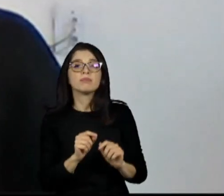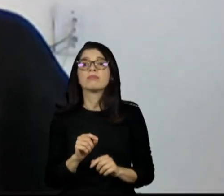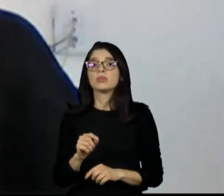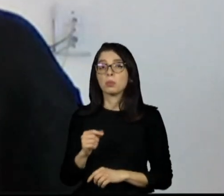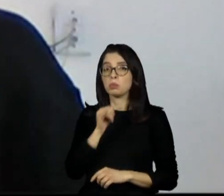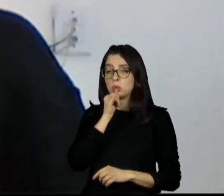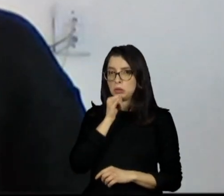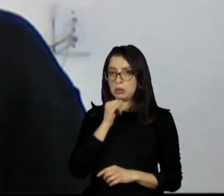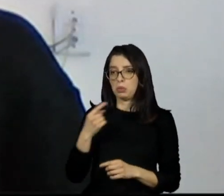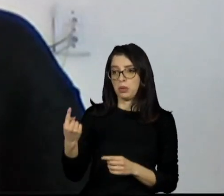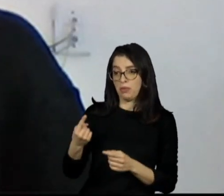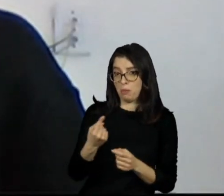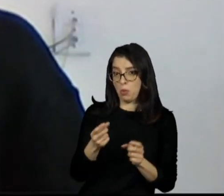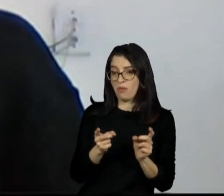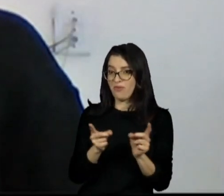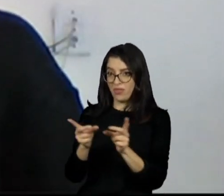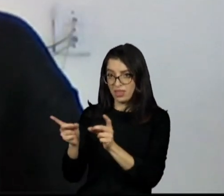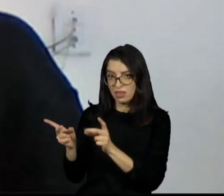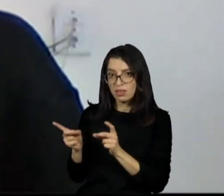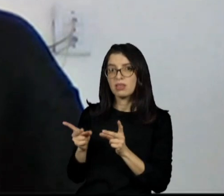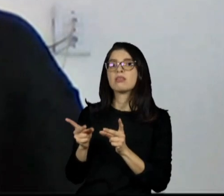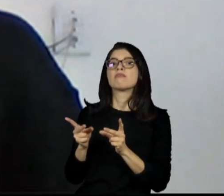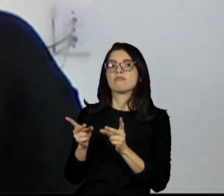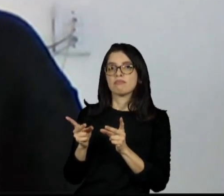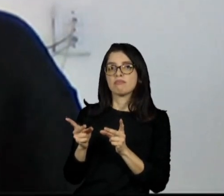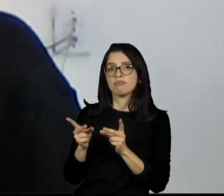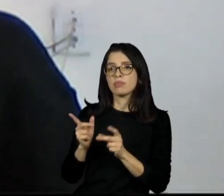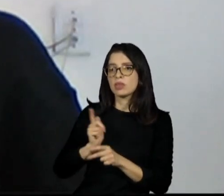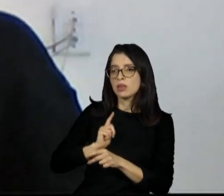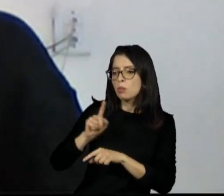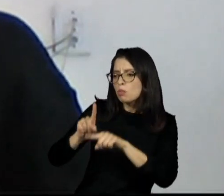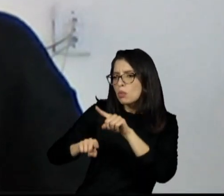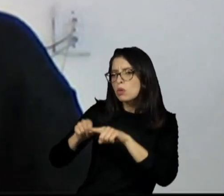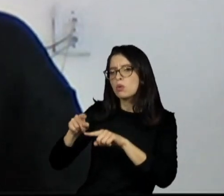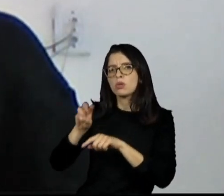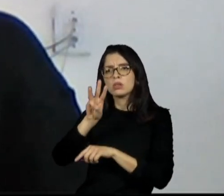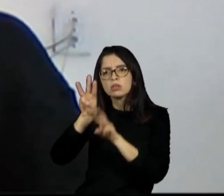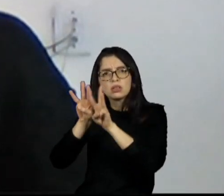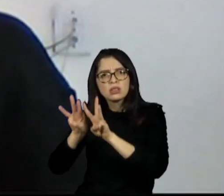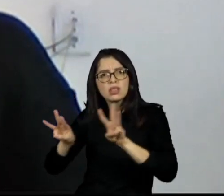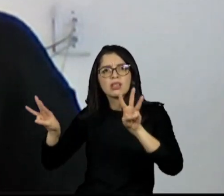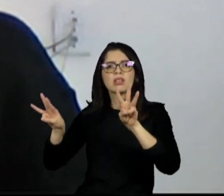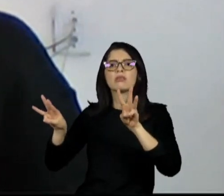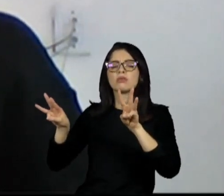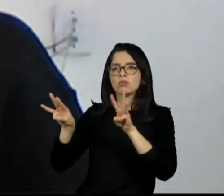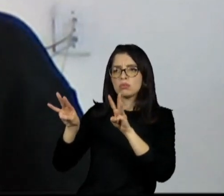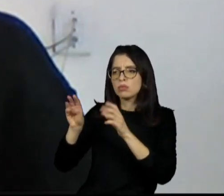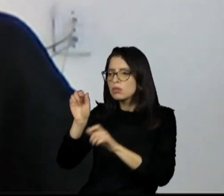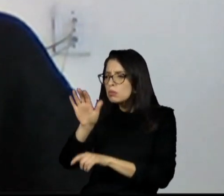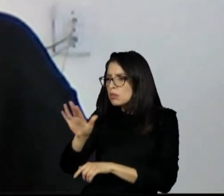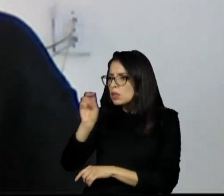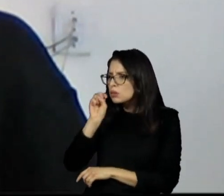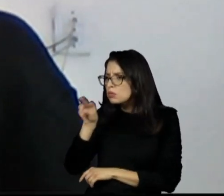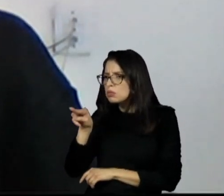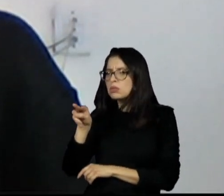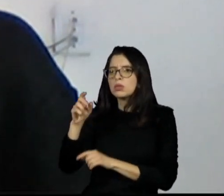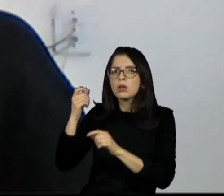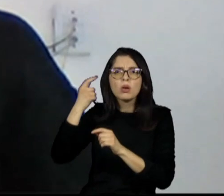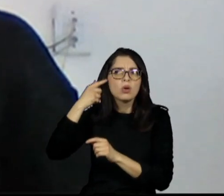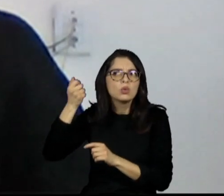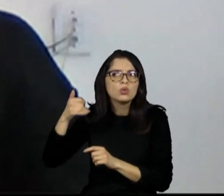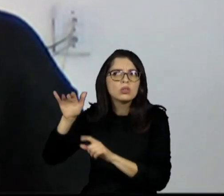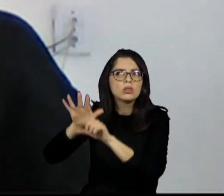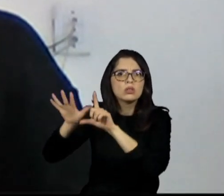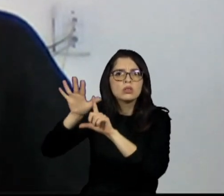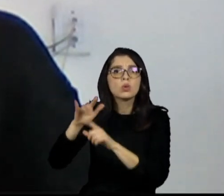varejistas que vendem as plataformas, eles não descrevem muito bem nem as imagens dos produtos. e